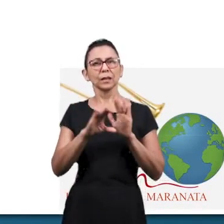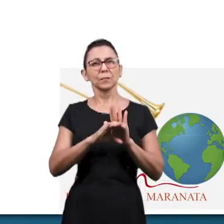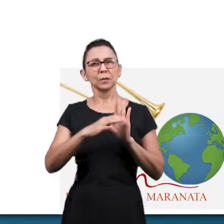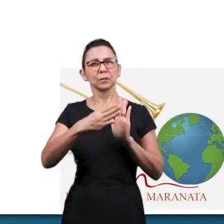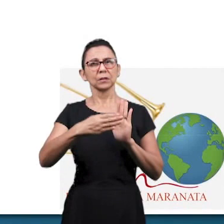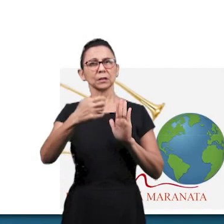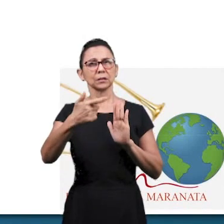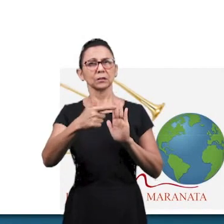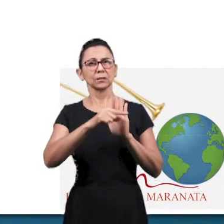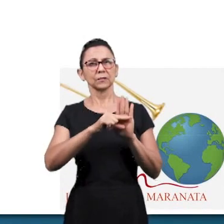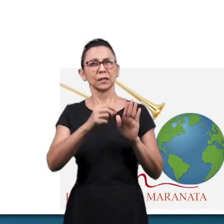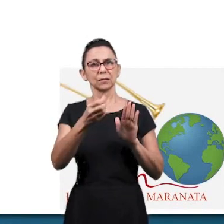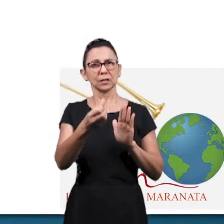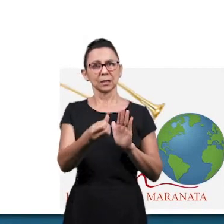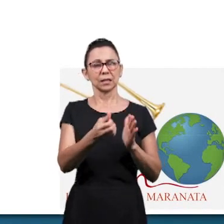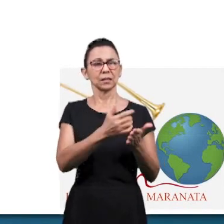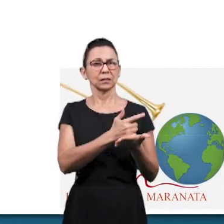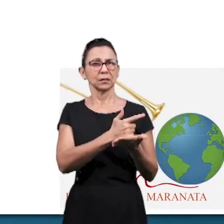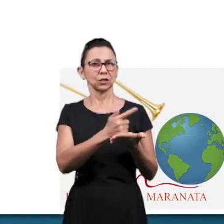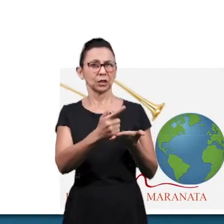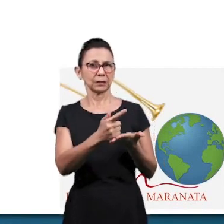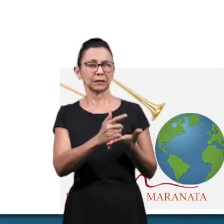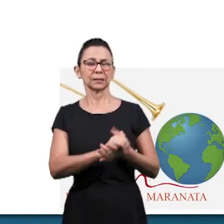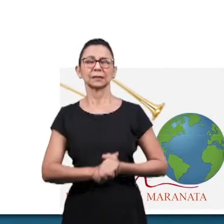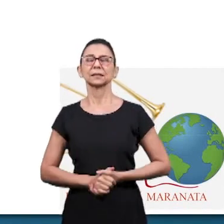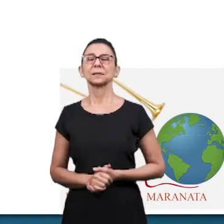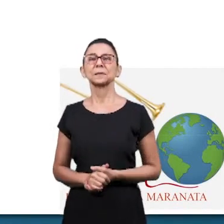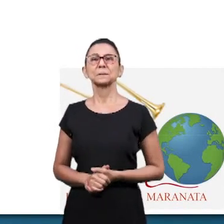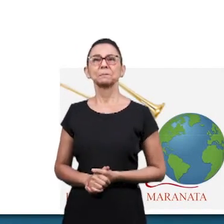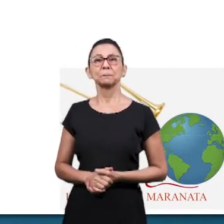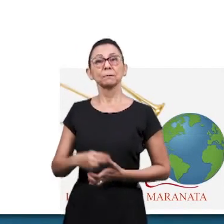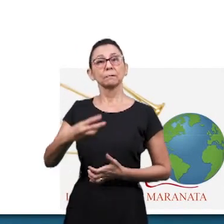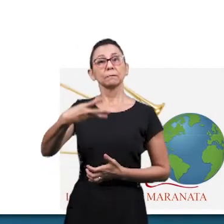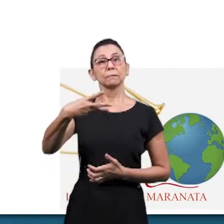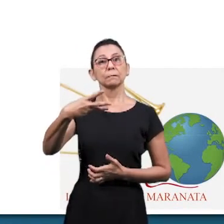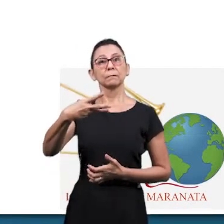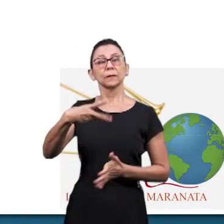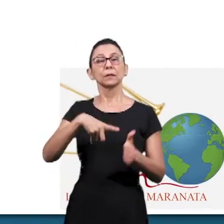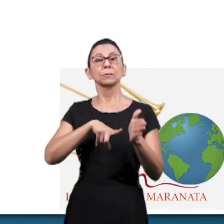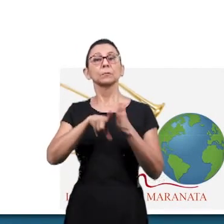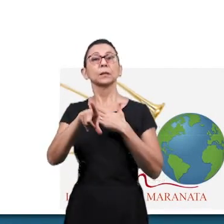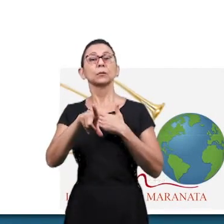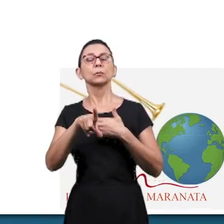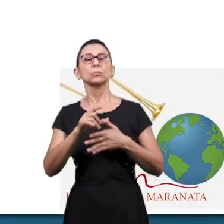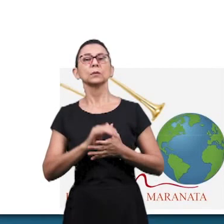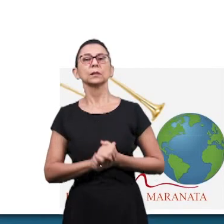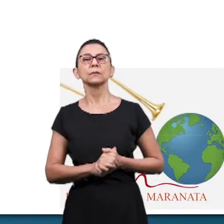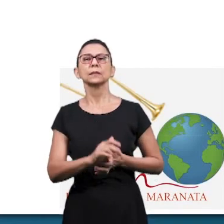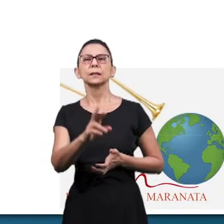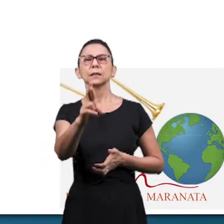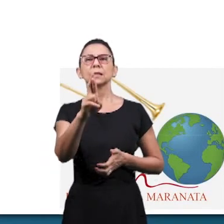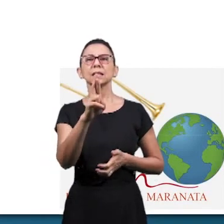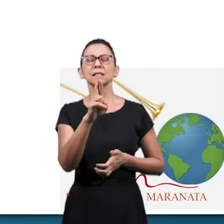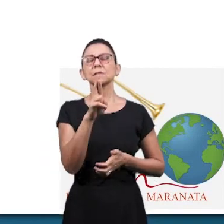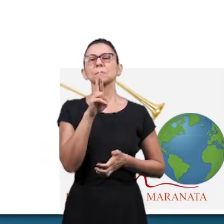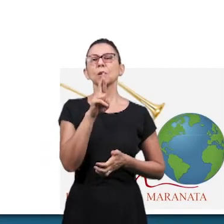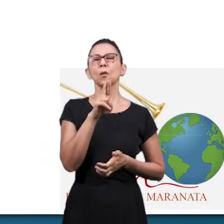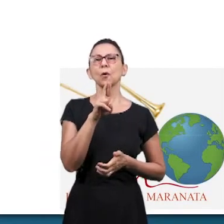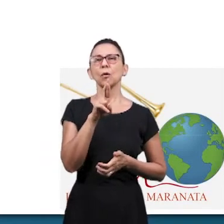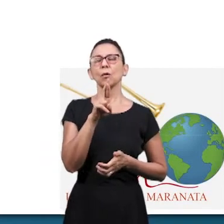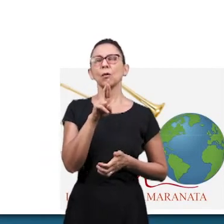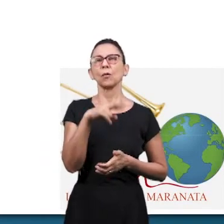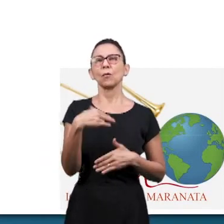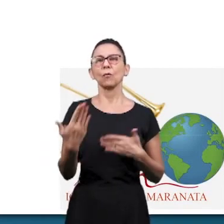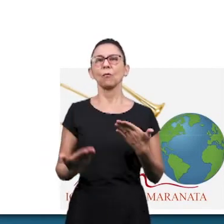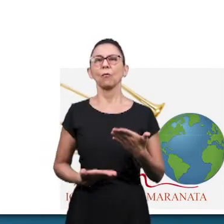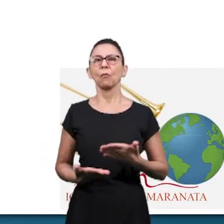capítulo 42, verso 6 do livro de Gênesis. E essa terceira pergunta, ela será respondida por um dos